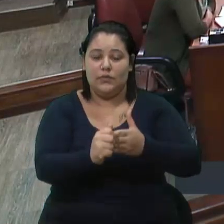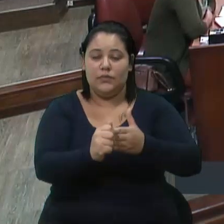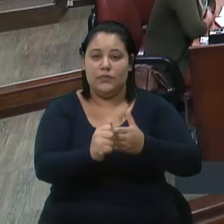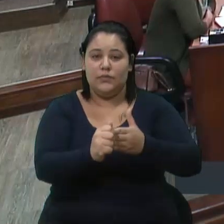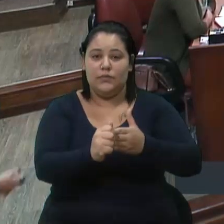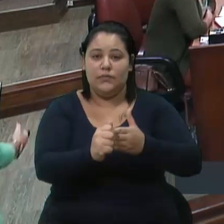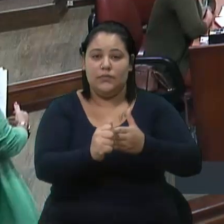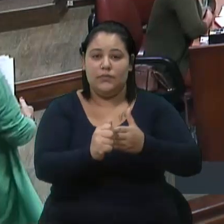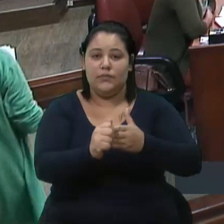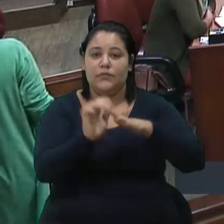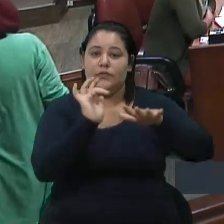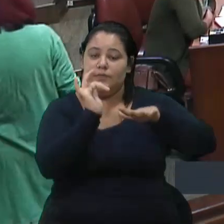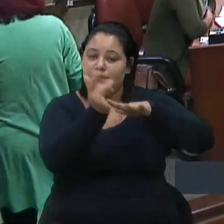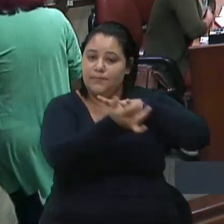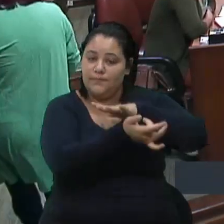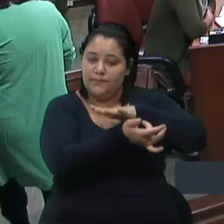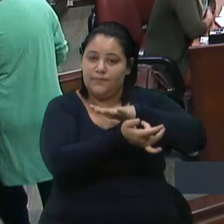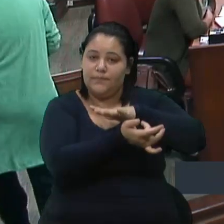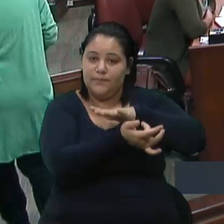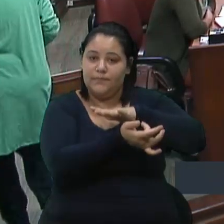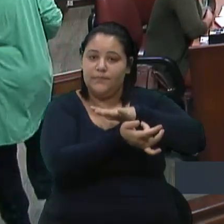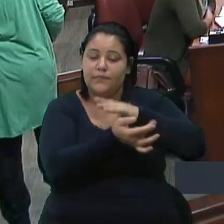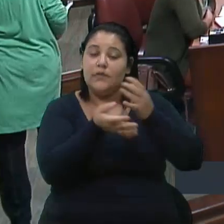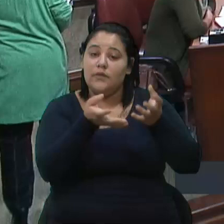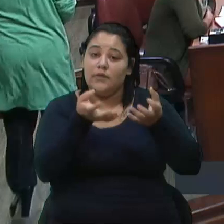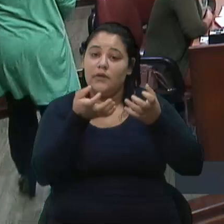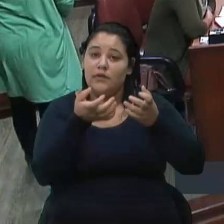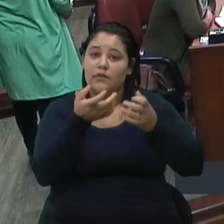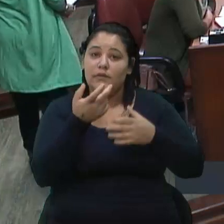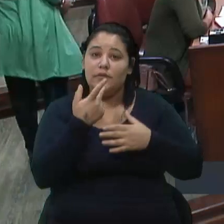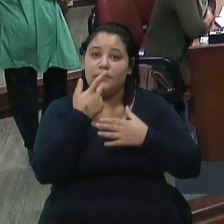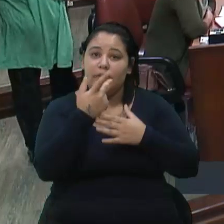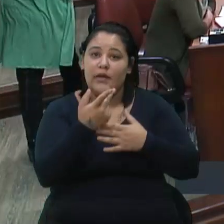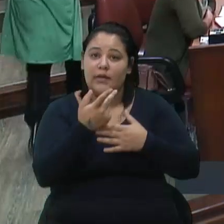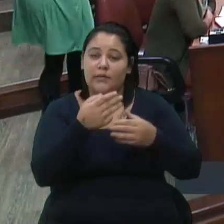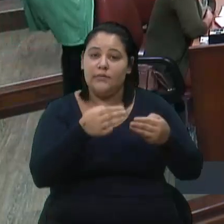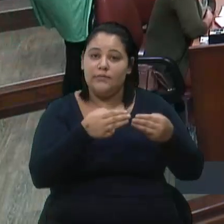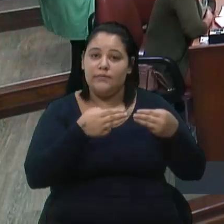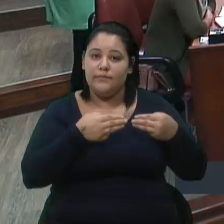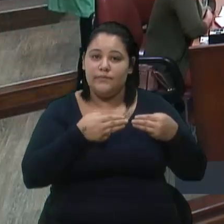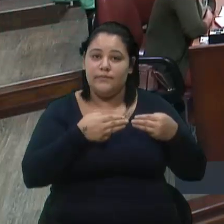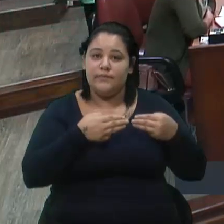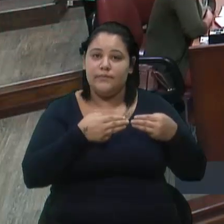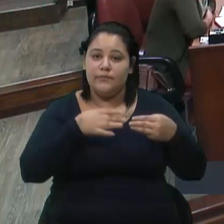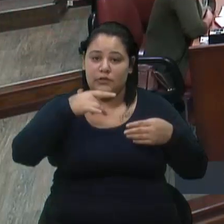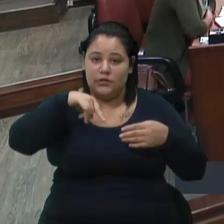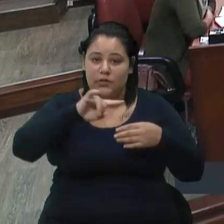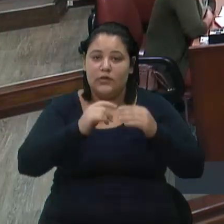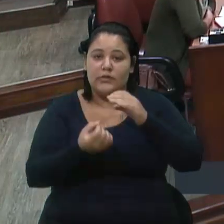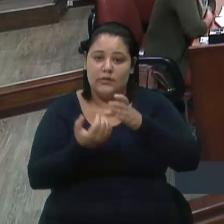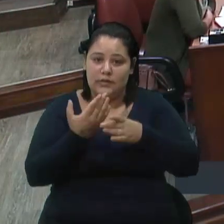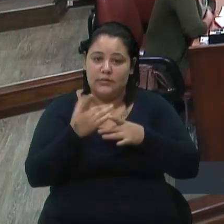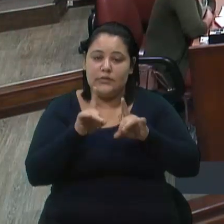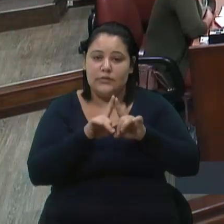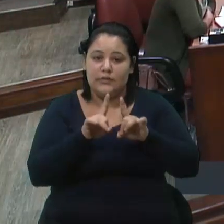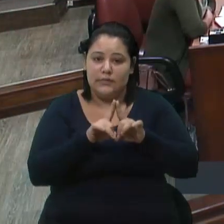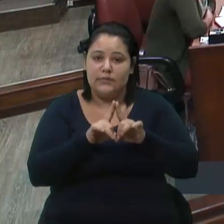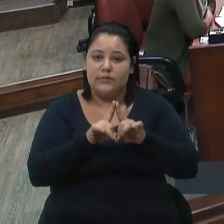redes sociais. Quero destacar aqui essa moção que nós produzimos com